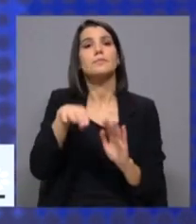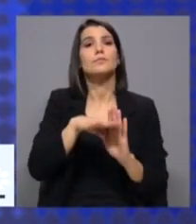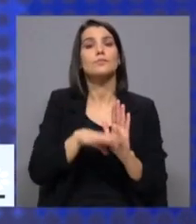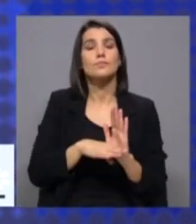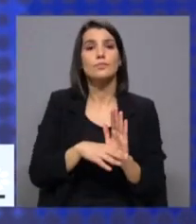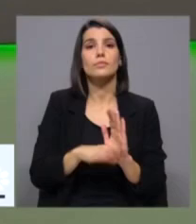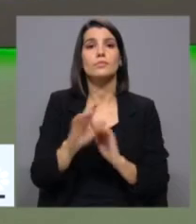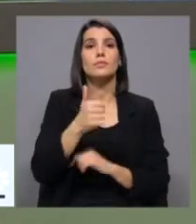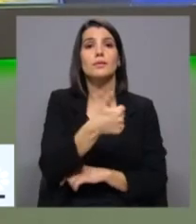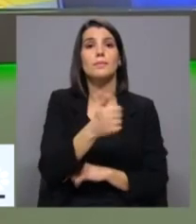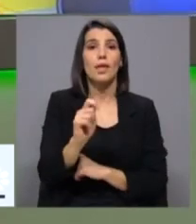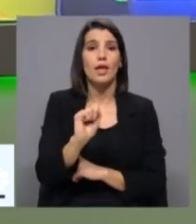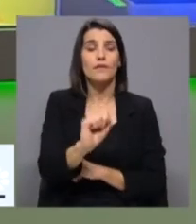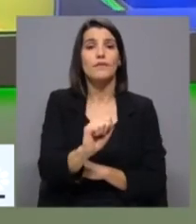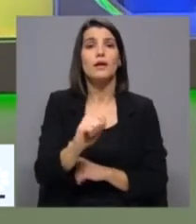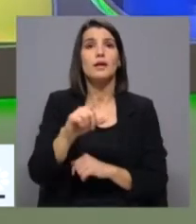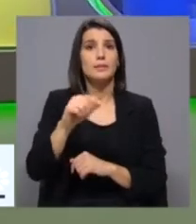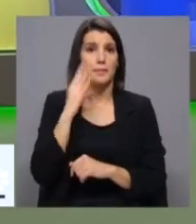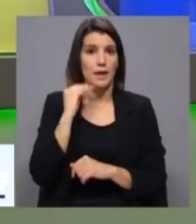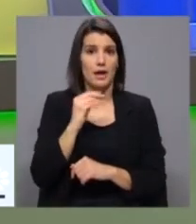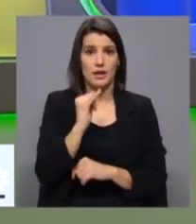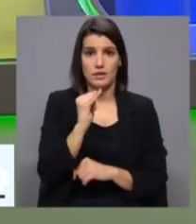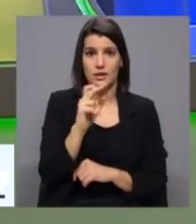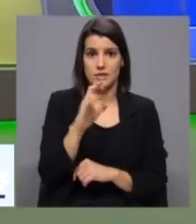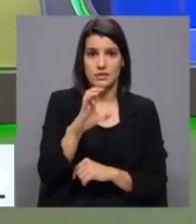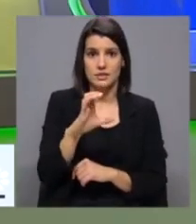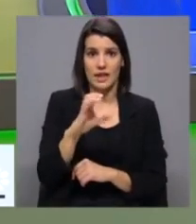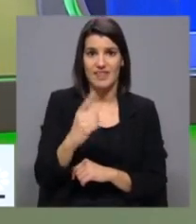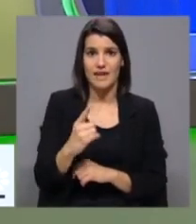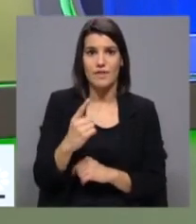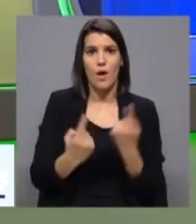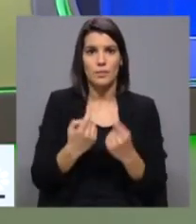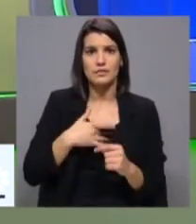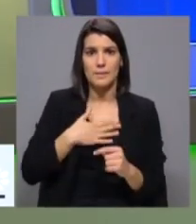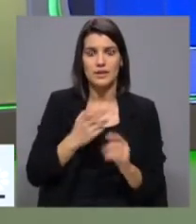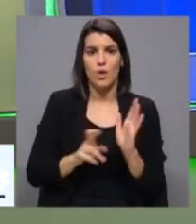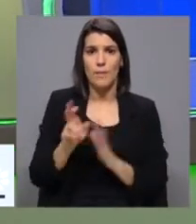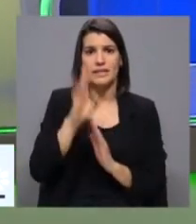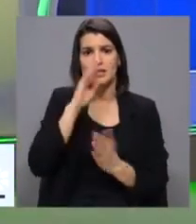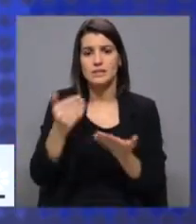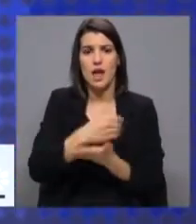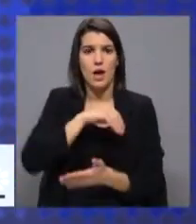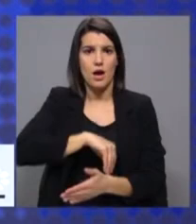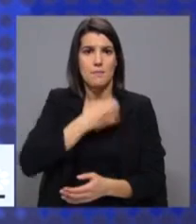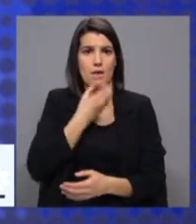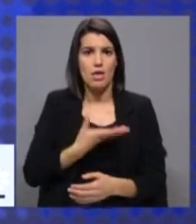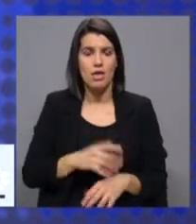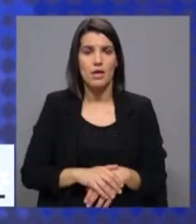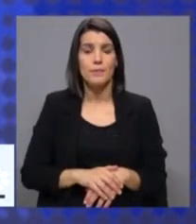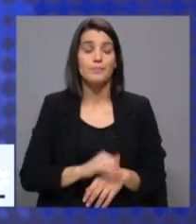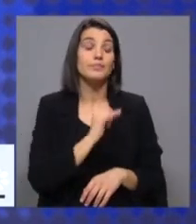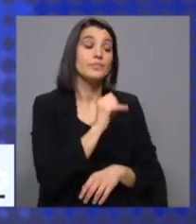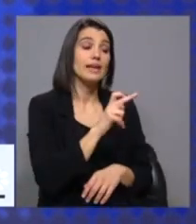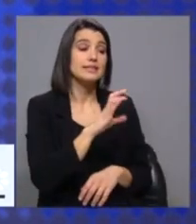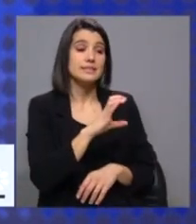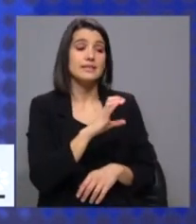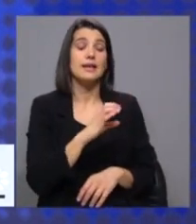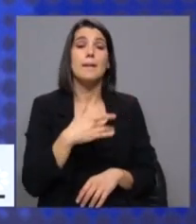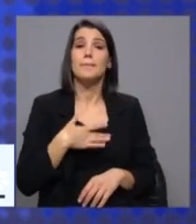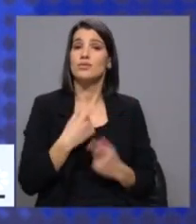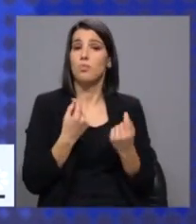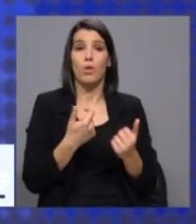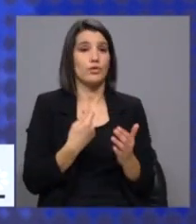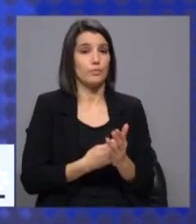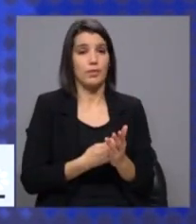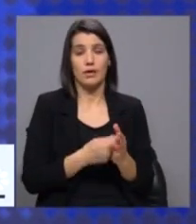do Bloco, até acha que o IRC deve ser aumentado para algumas empresas que tenham mais lucro. Bem, o IRC é um imposto que poucas empresas pagam